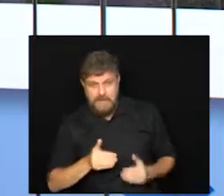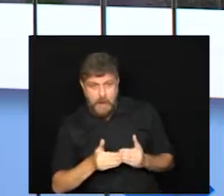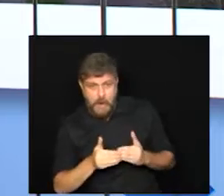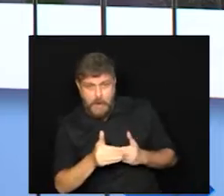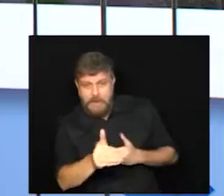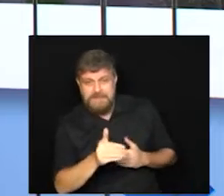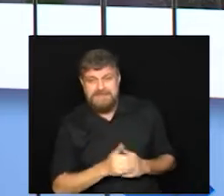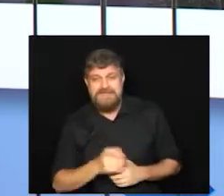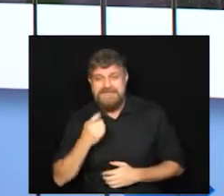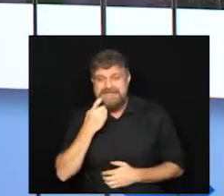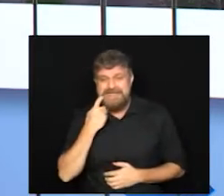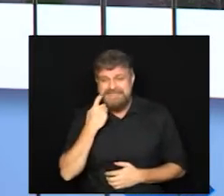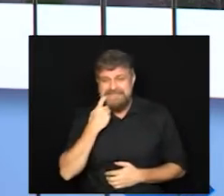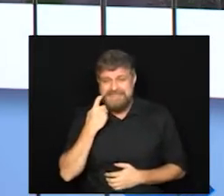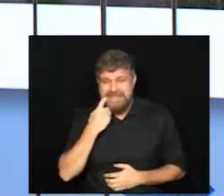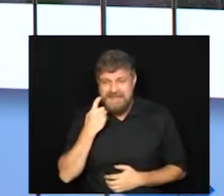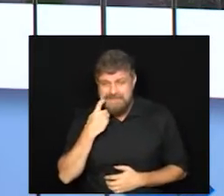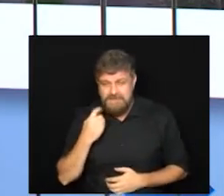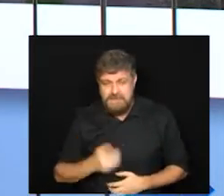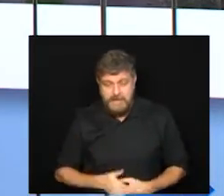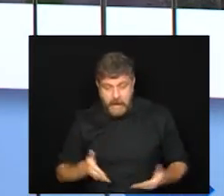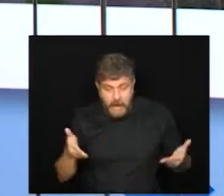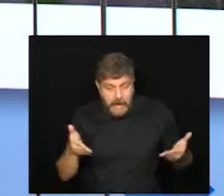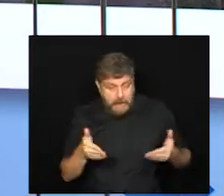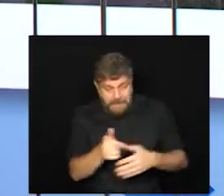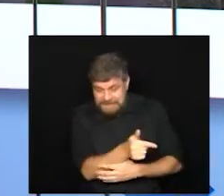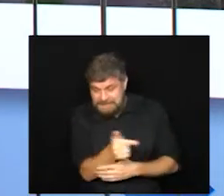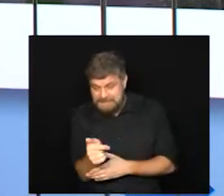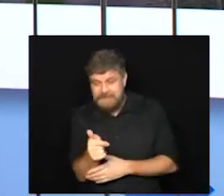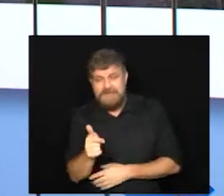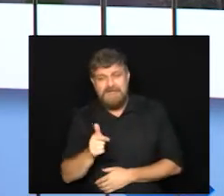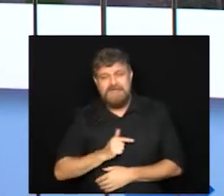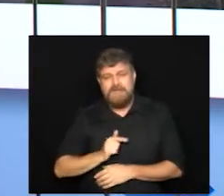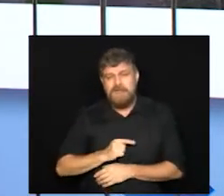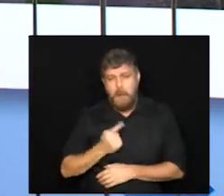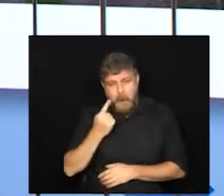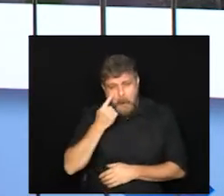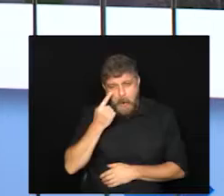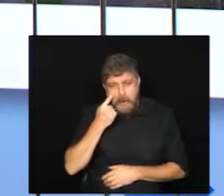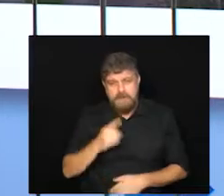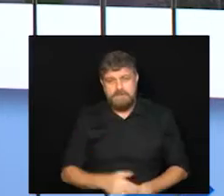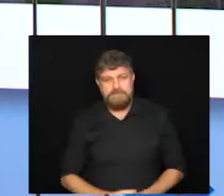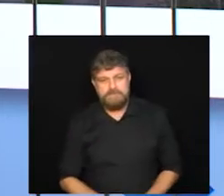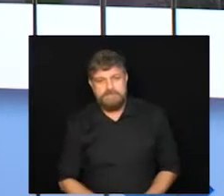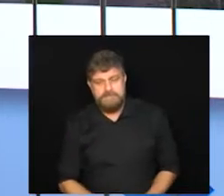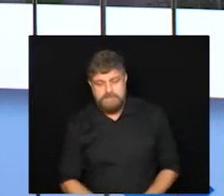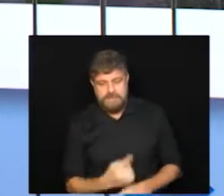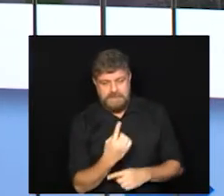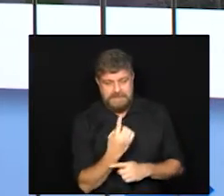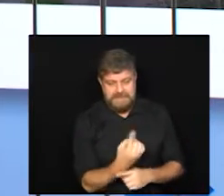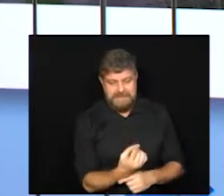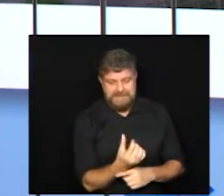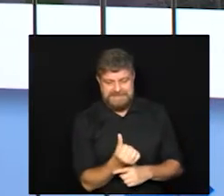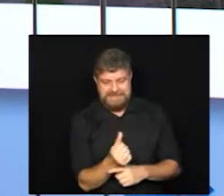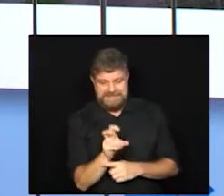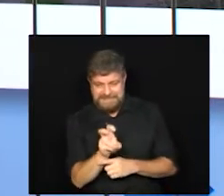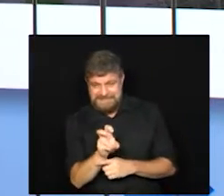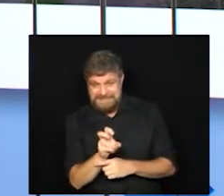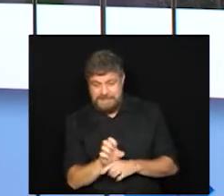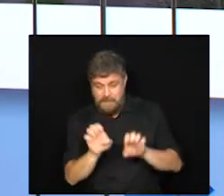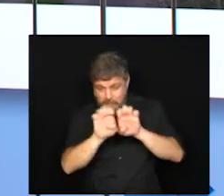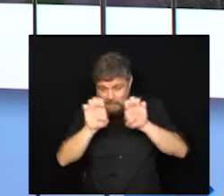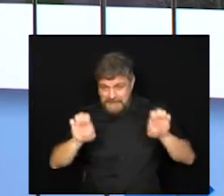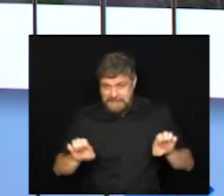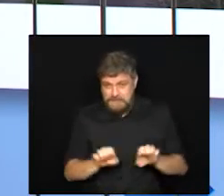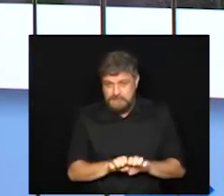operação na última sexta-feira, e nesta semana a gente tem aí, olha, 165 estruturas para